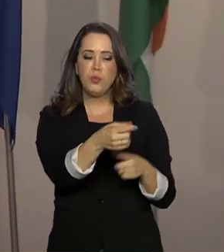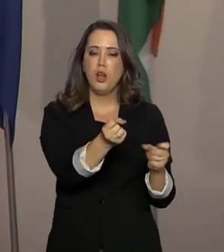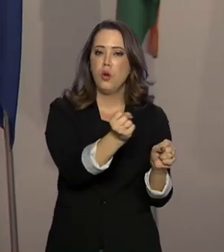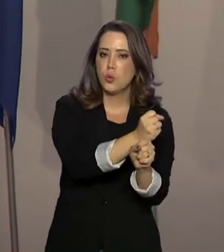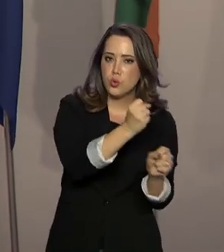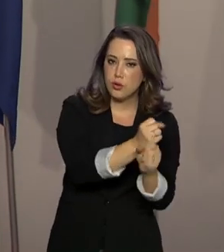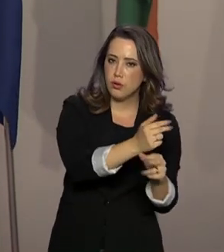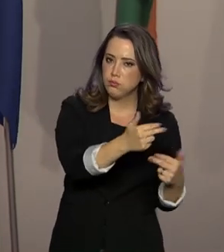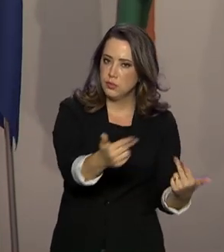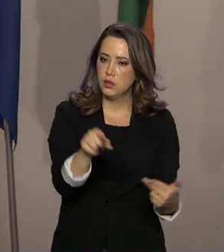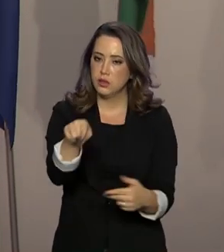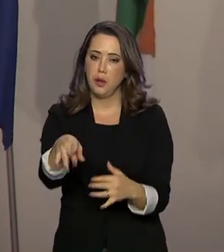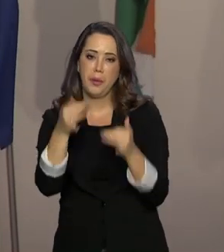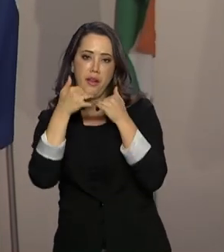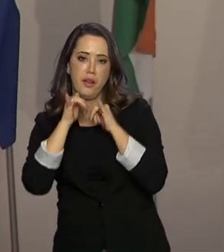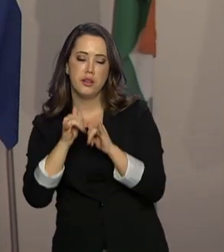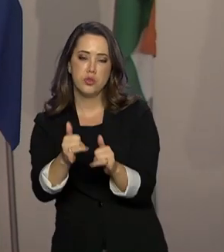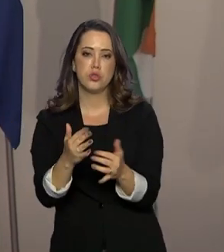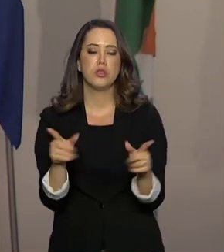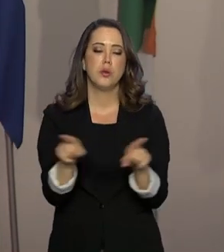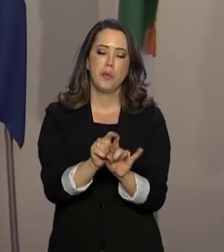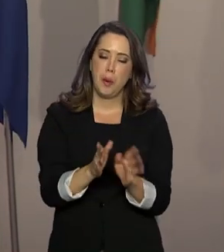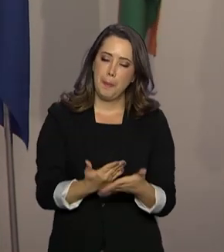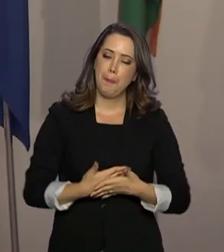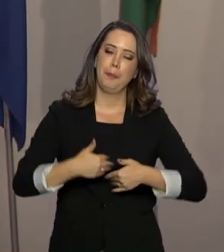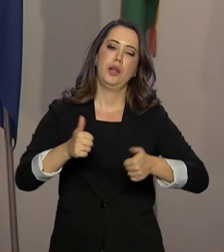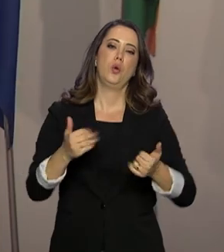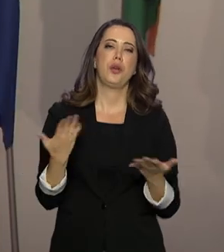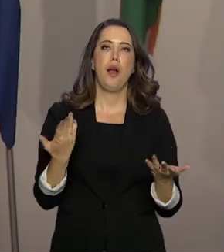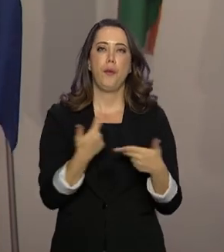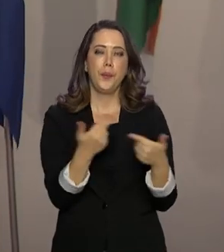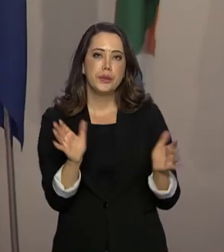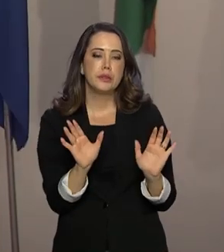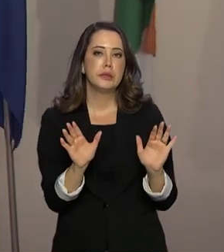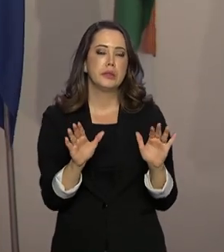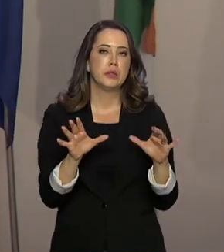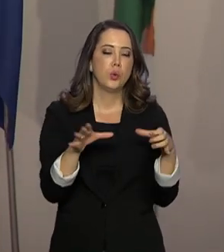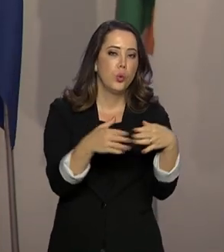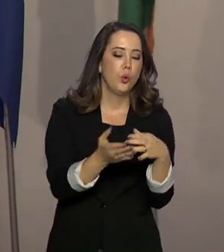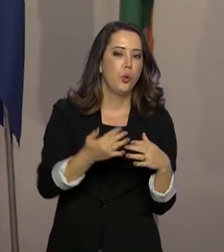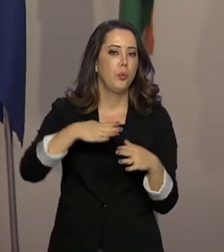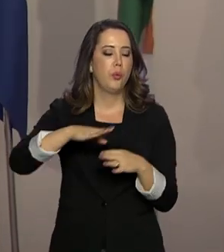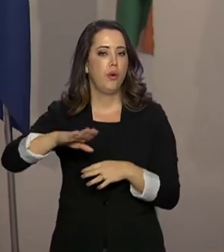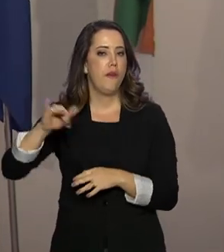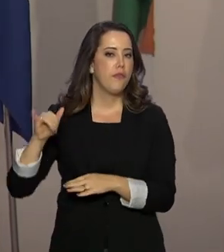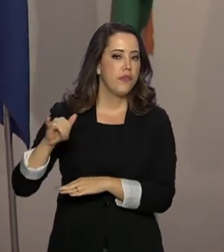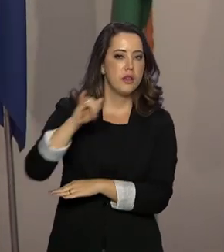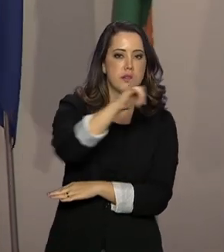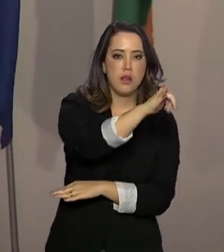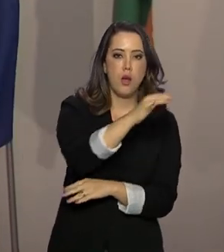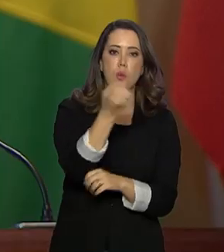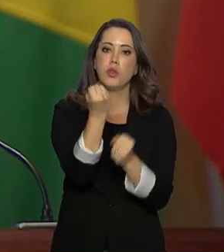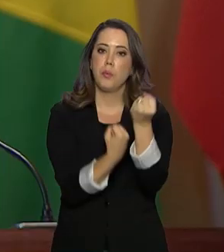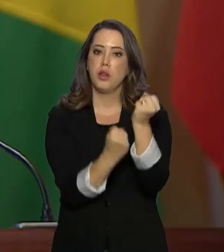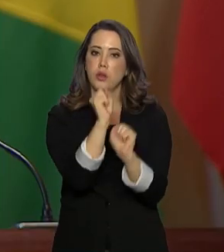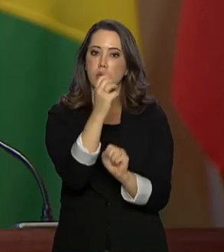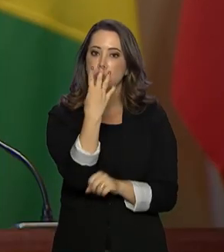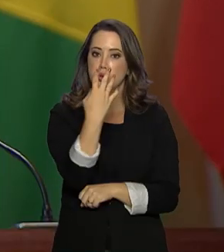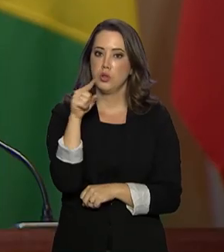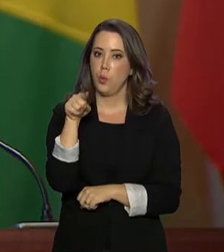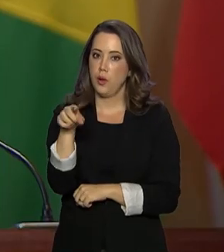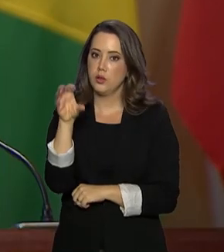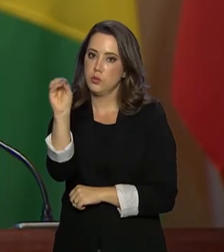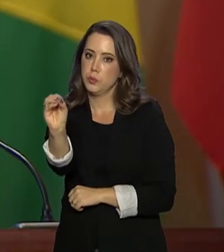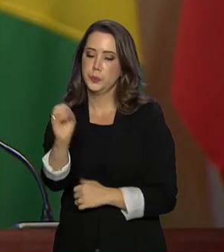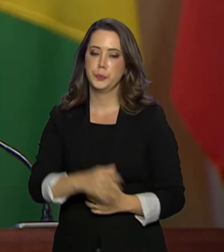há ações para melhorar a cooperação em setores como aviação, biotecnologia e indústria 4.0. O relatório